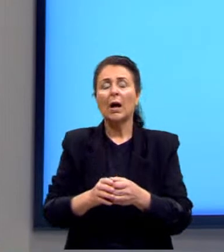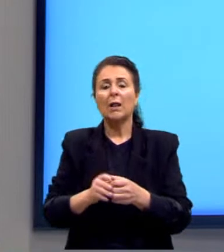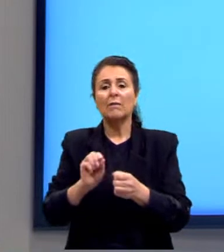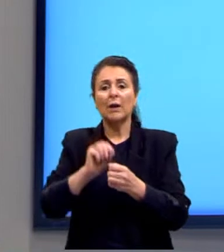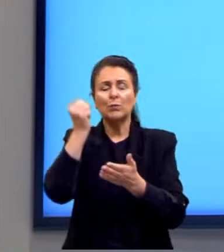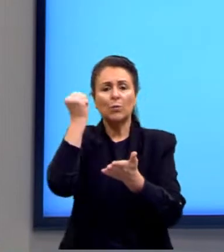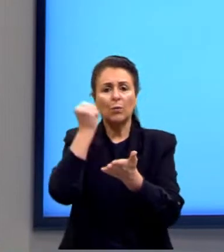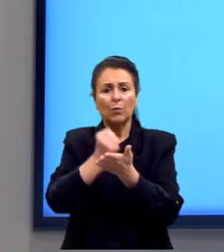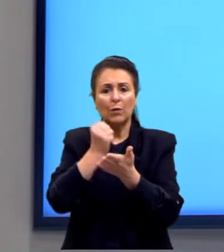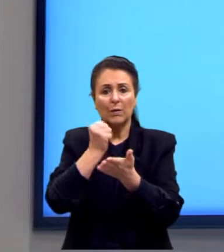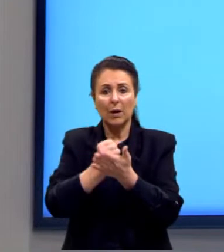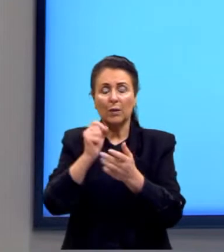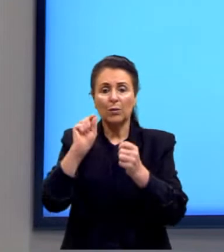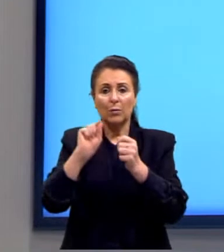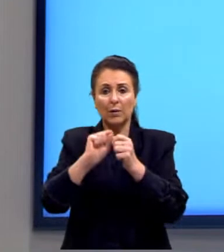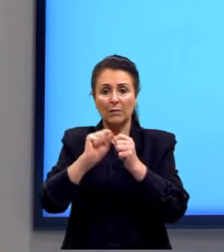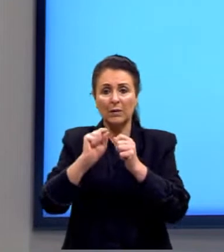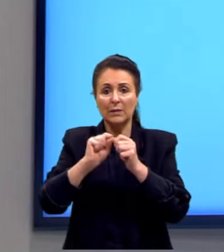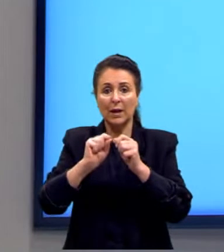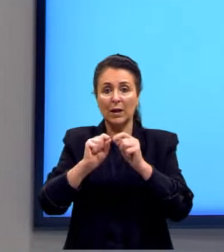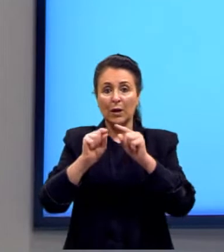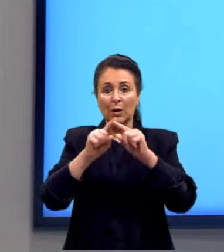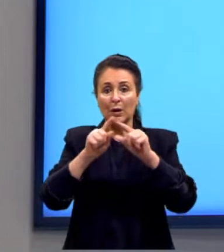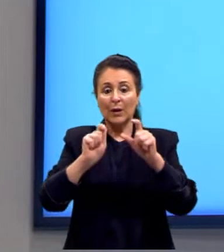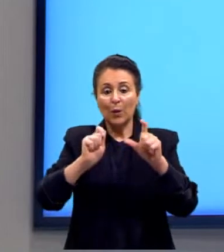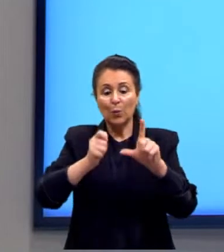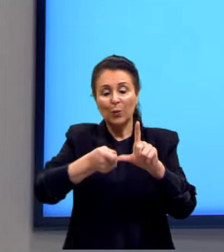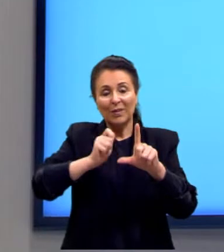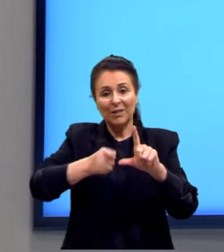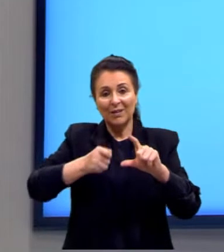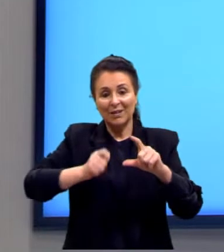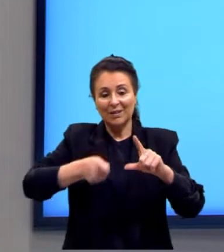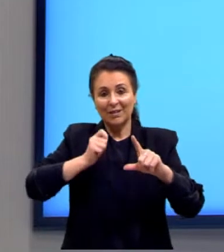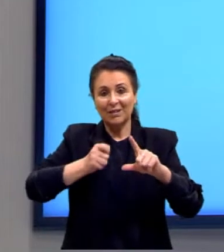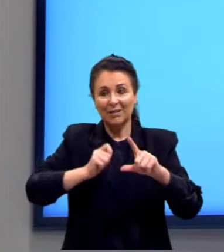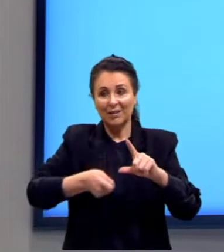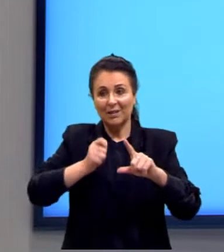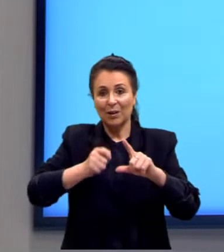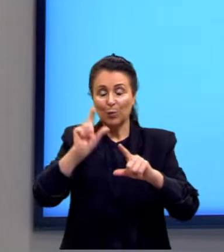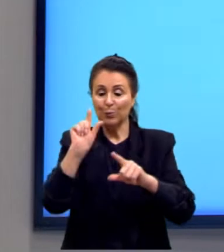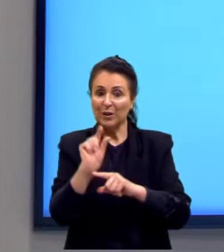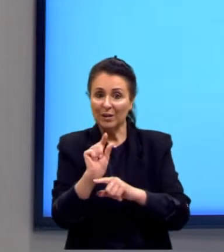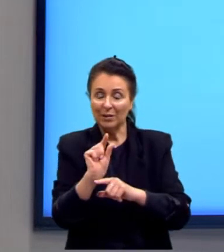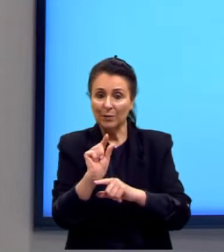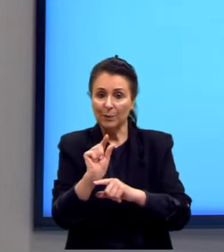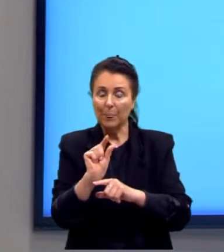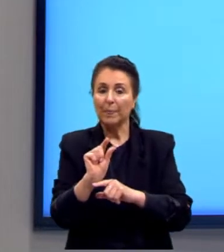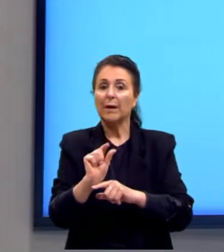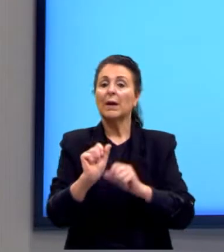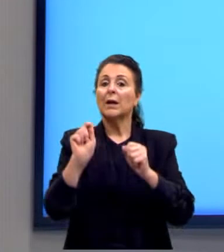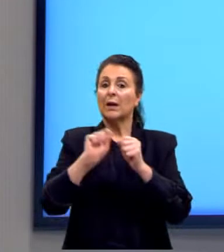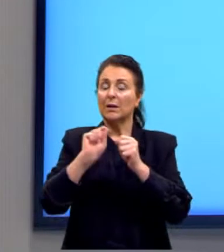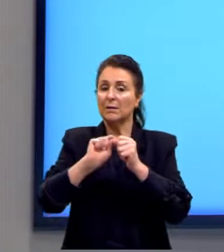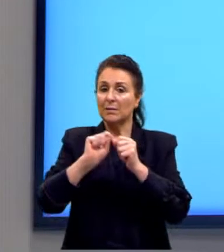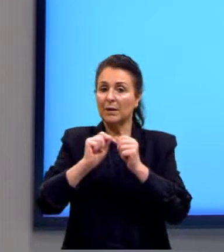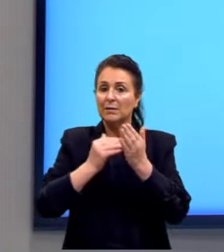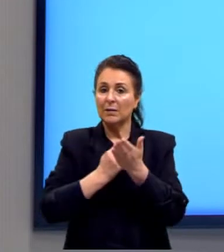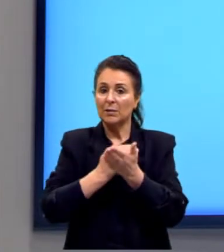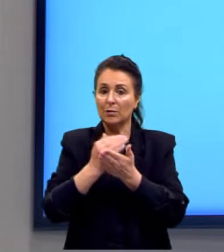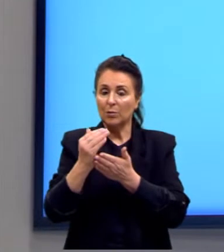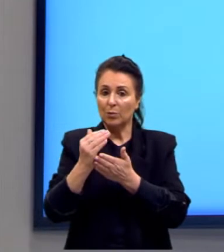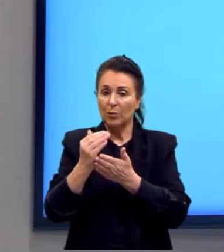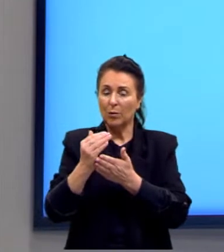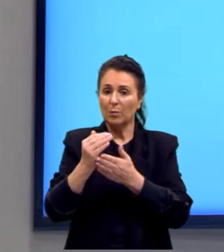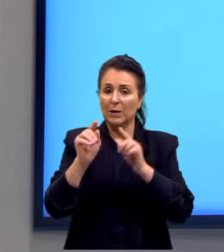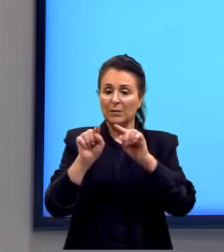para a produção de miniaturas dos instrumentos desse tipo. A fundição produz, inicialmente, peças